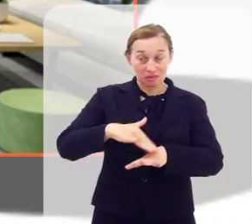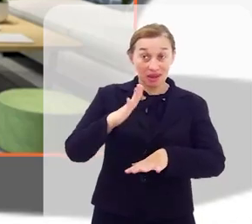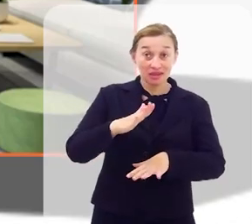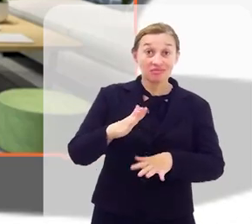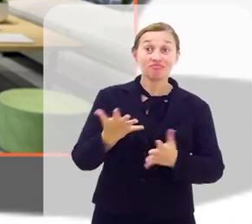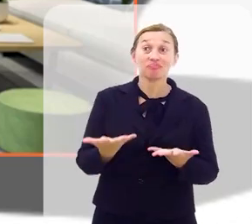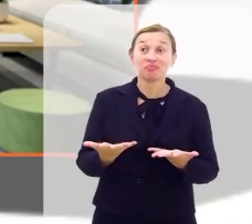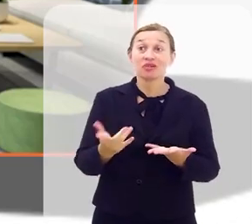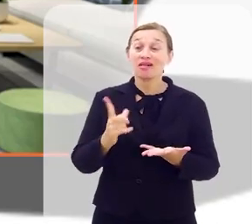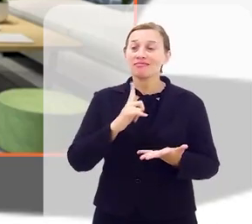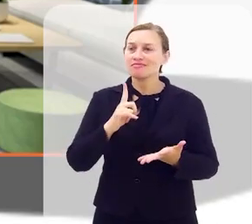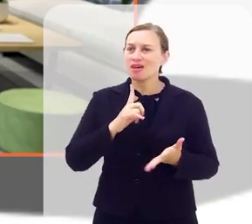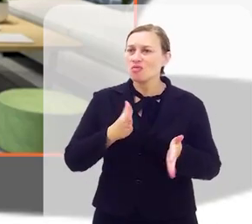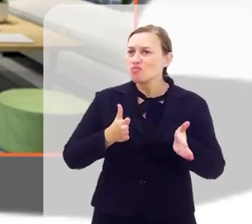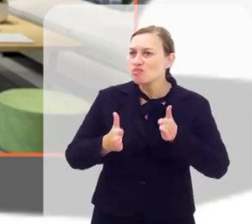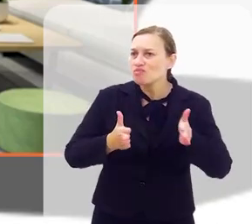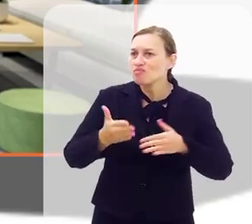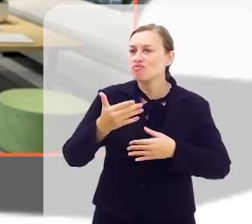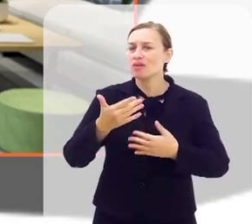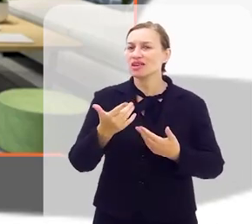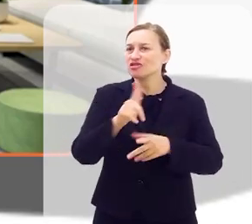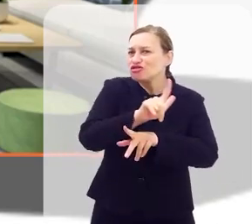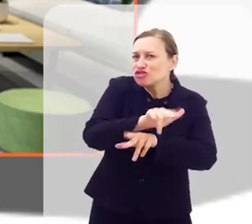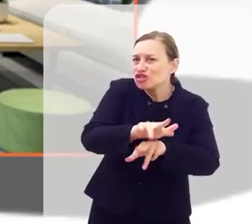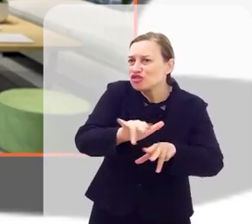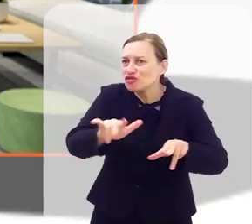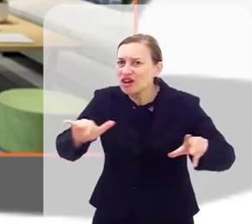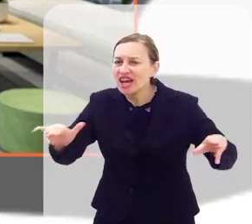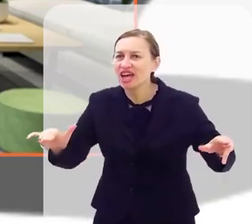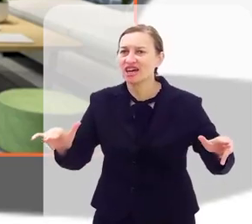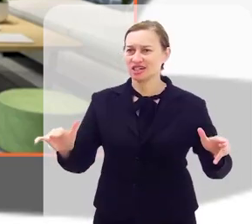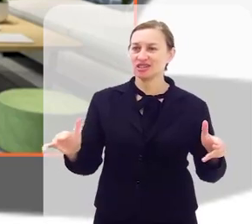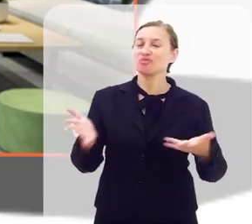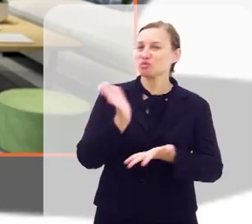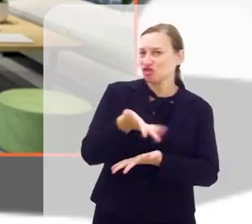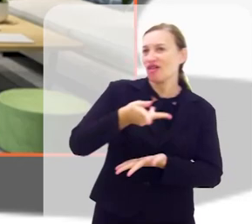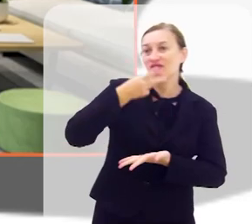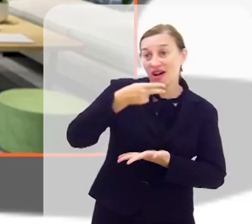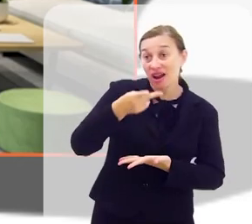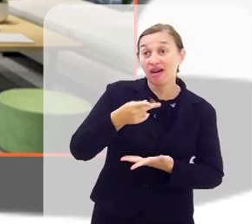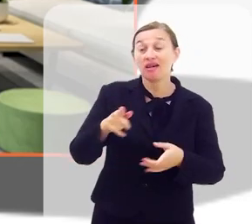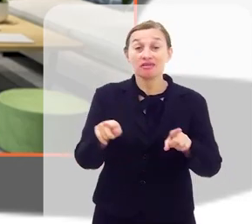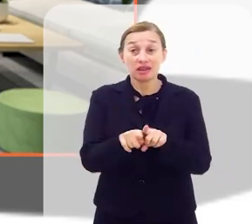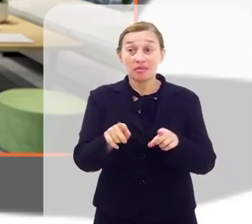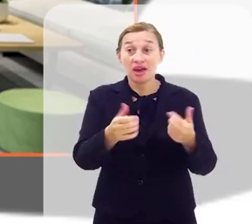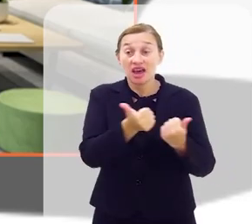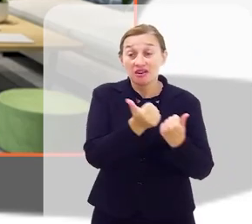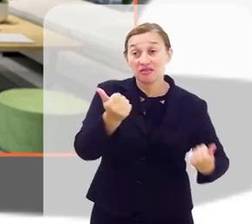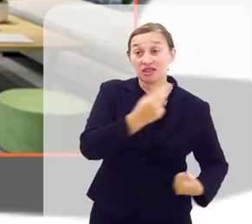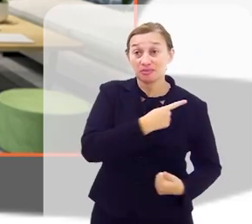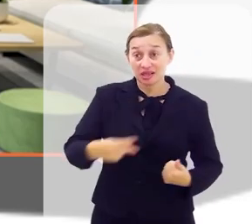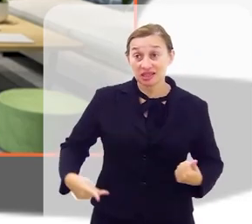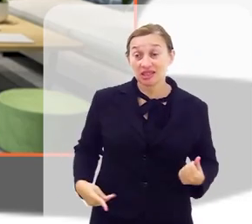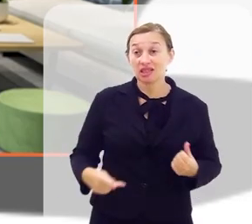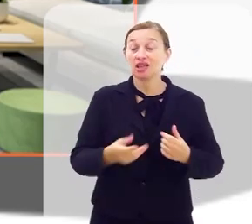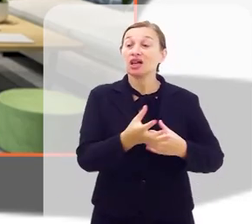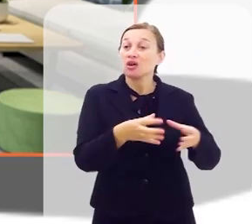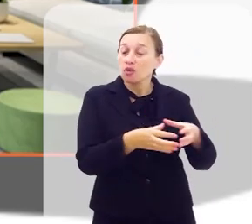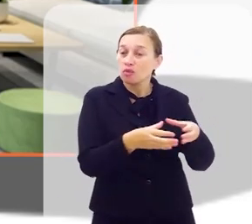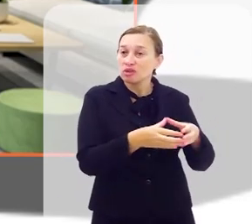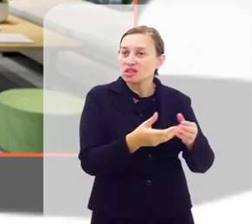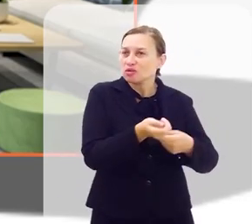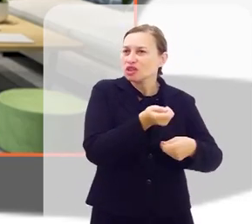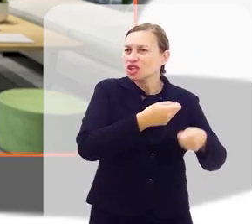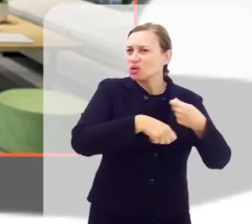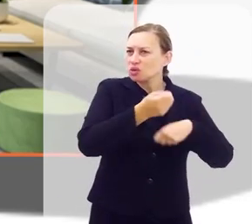ele tem um mandato extremamente diversificado e capilarizado, como eu já falei. Ele também é vice-presidente da Comissão de Economia,